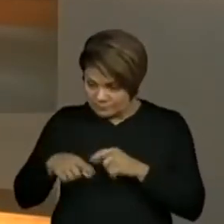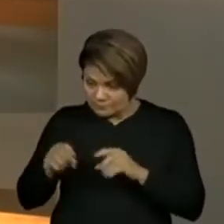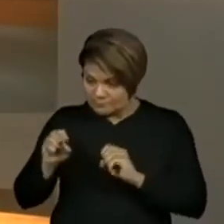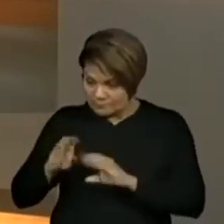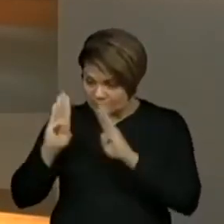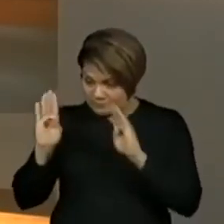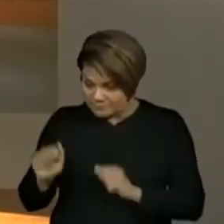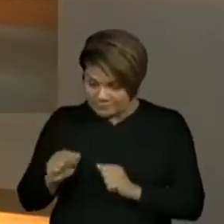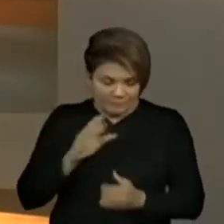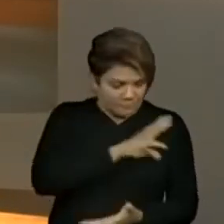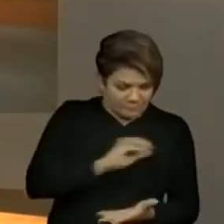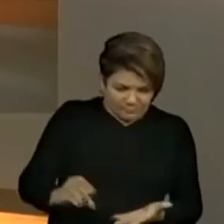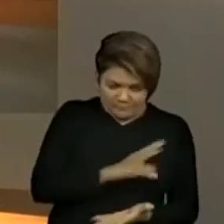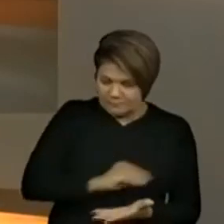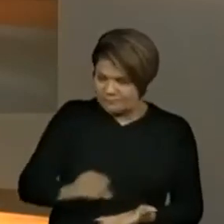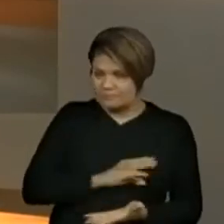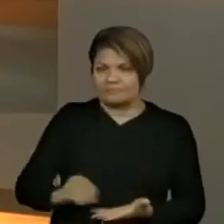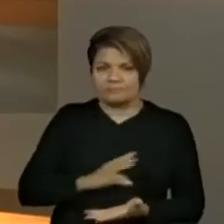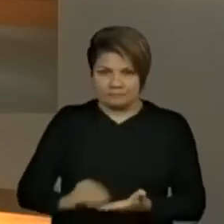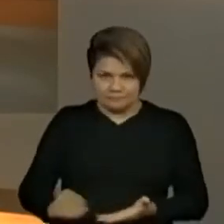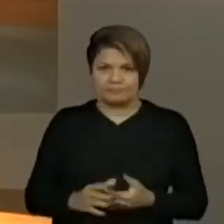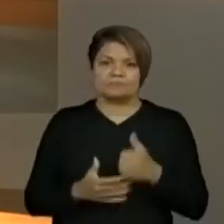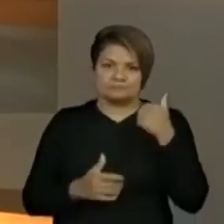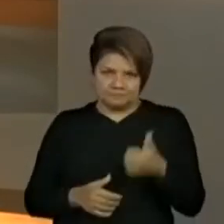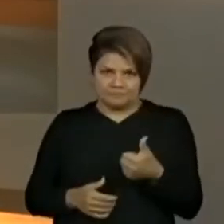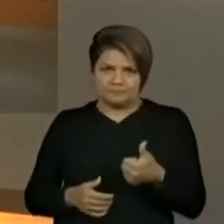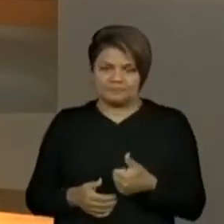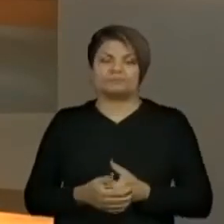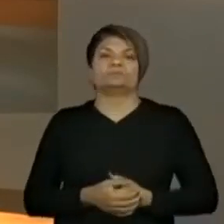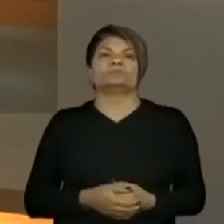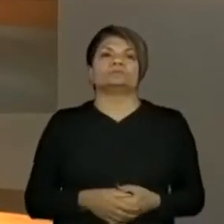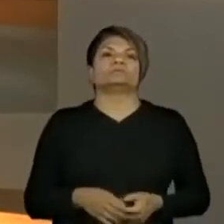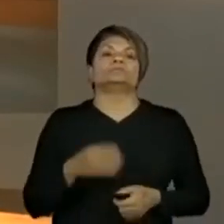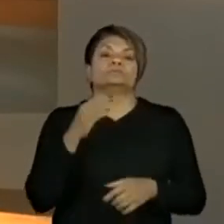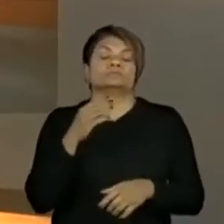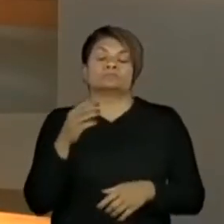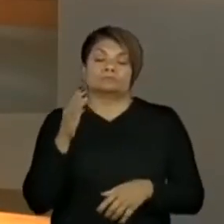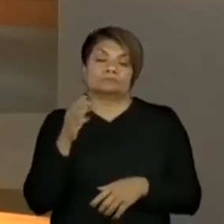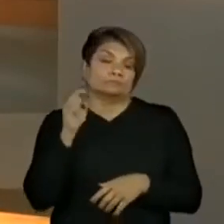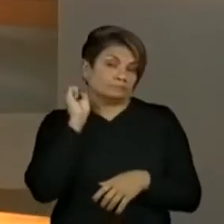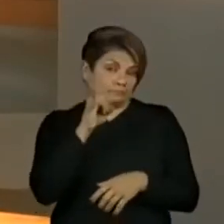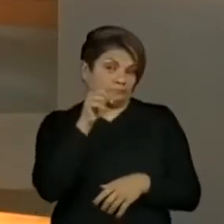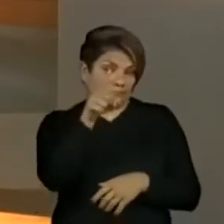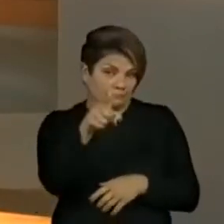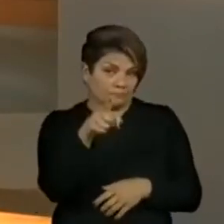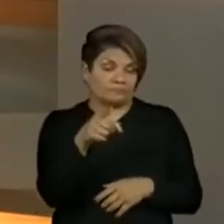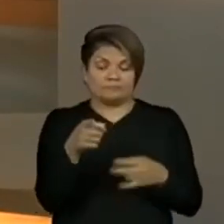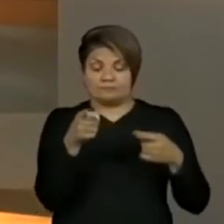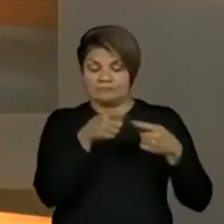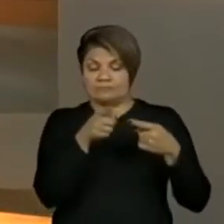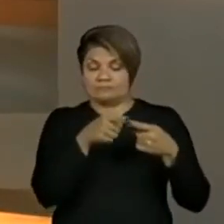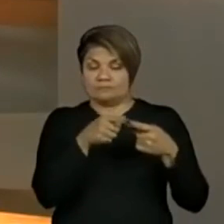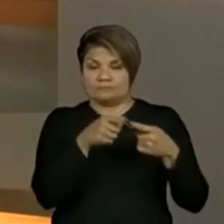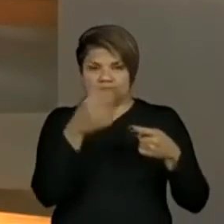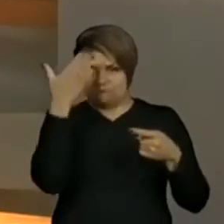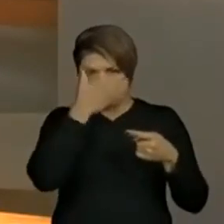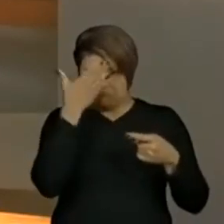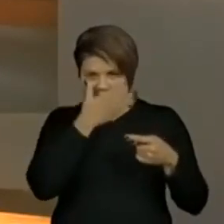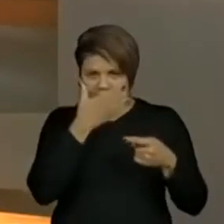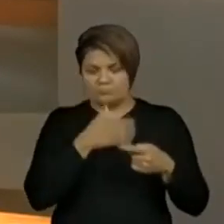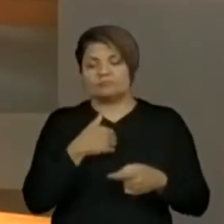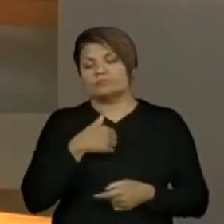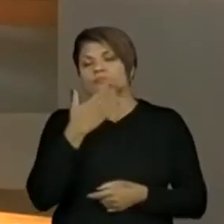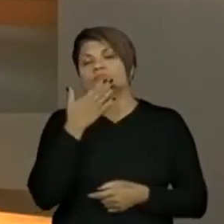nenhum. Para quem não estava, o aluno do quarto ano que não estava no nosso primeiro momento de aula, vou aqui reforçar o meu pedido para